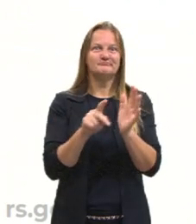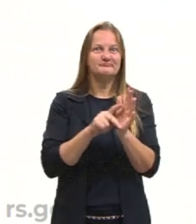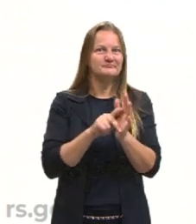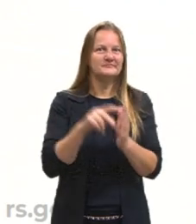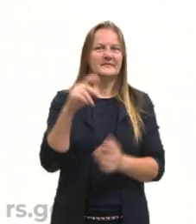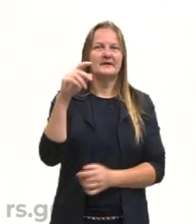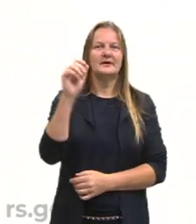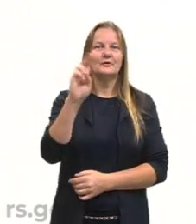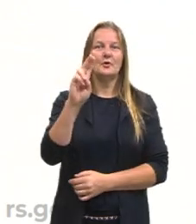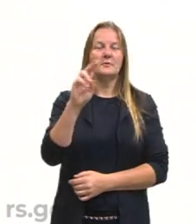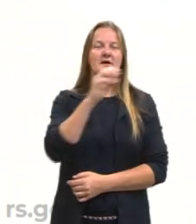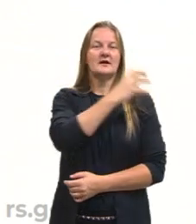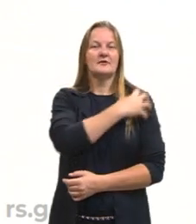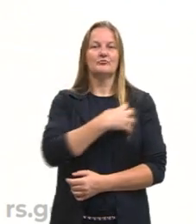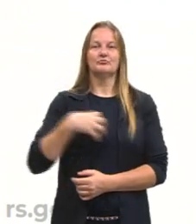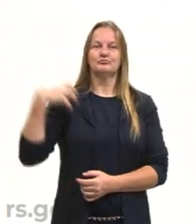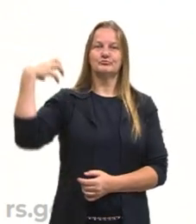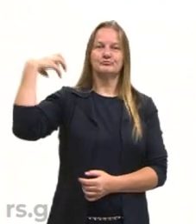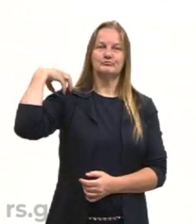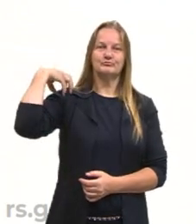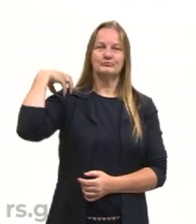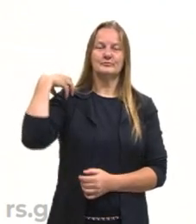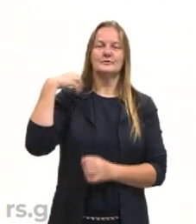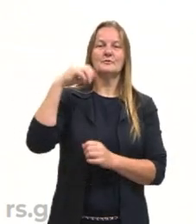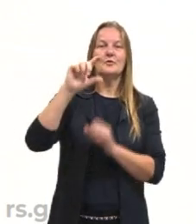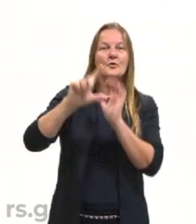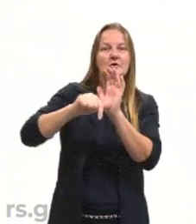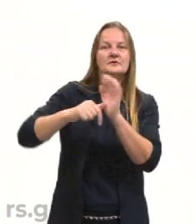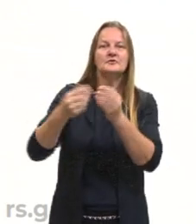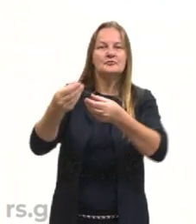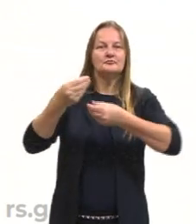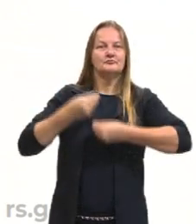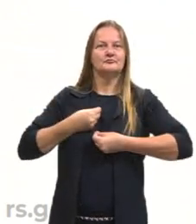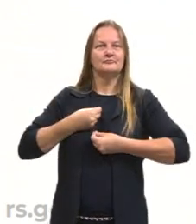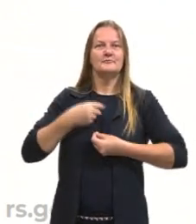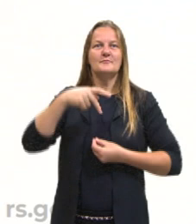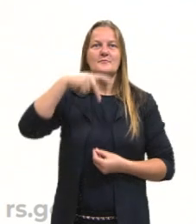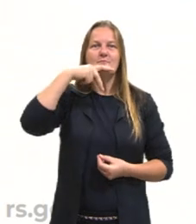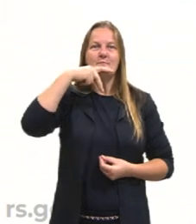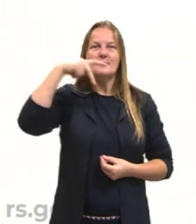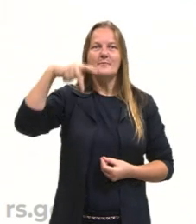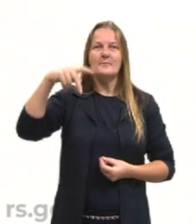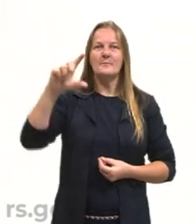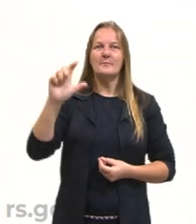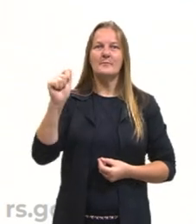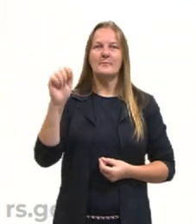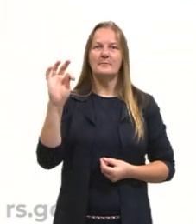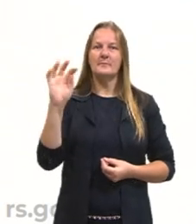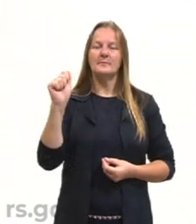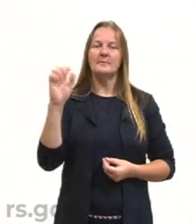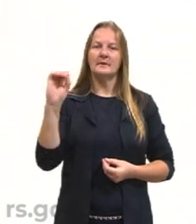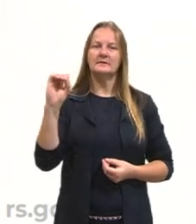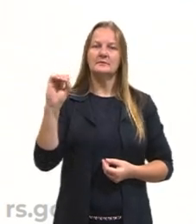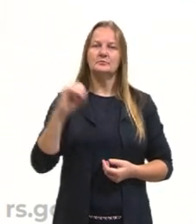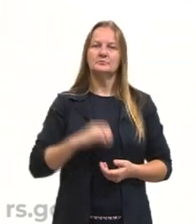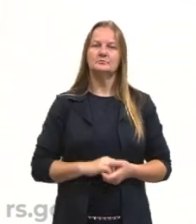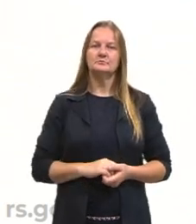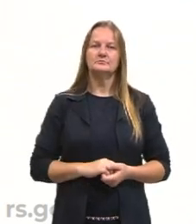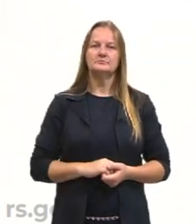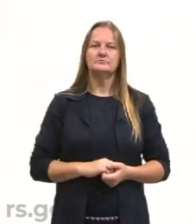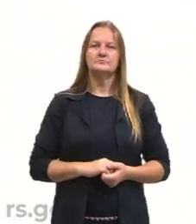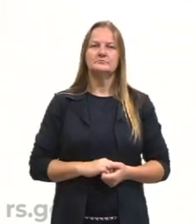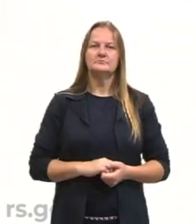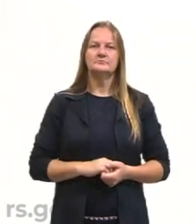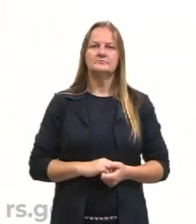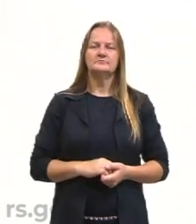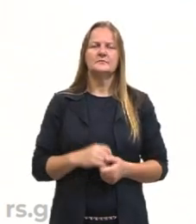Aristócles. Ele recebe o nome de Platão devido a ombros largos. O Platão